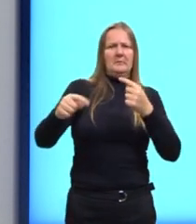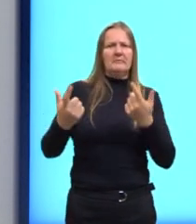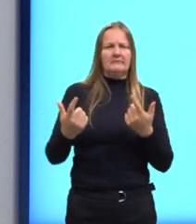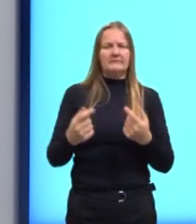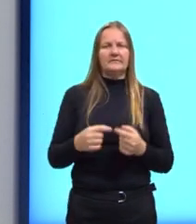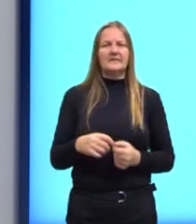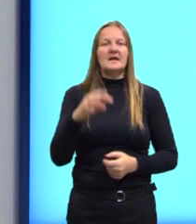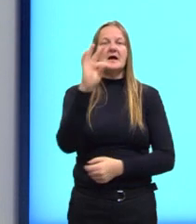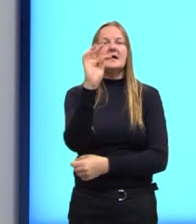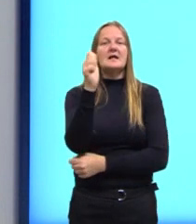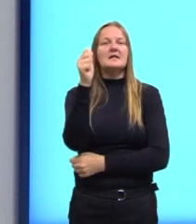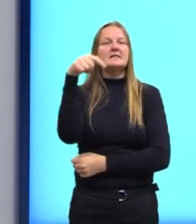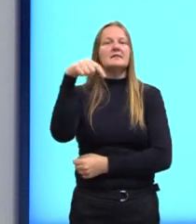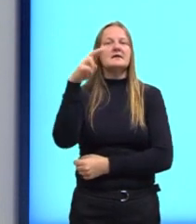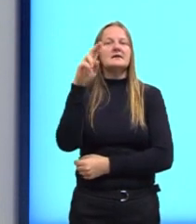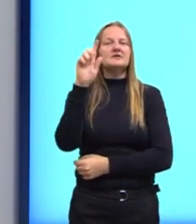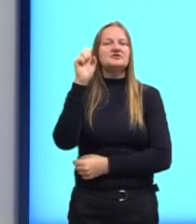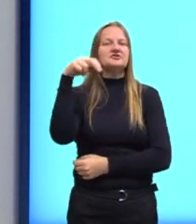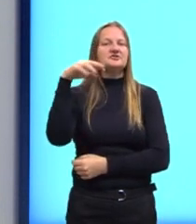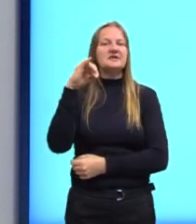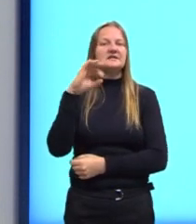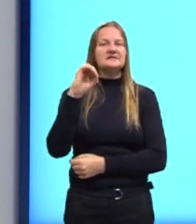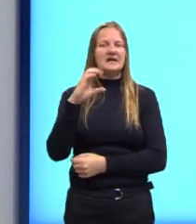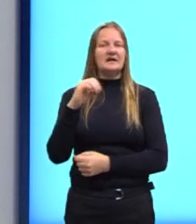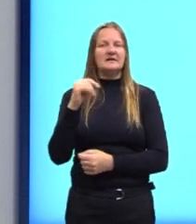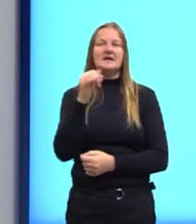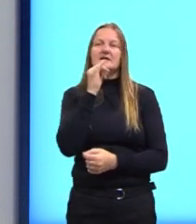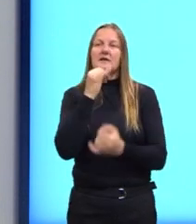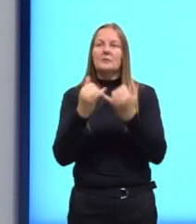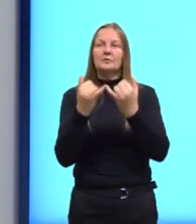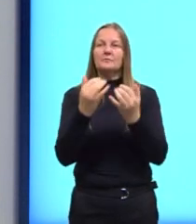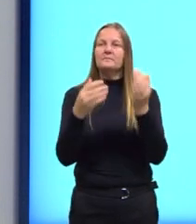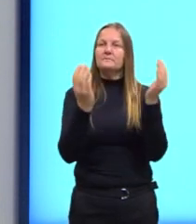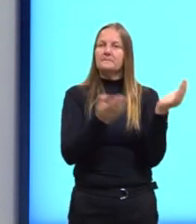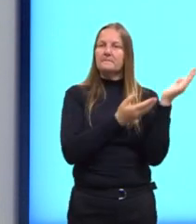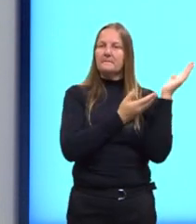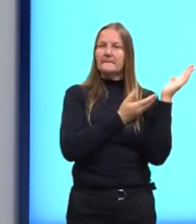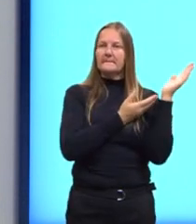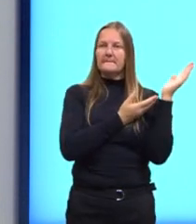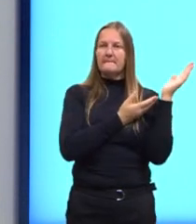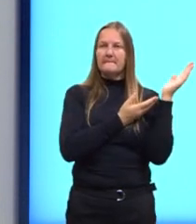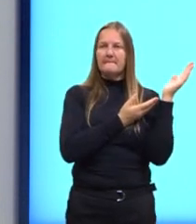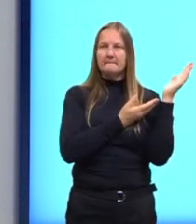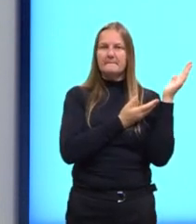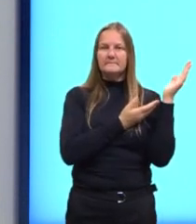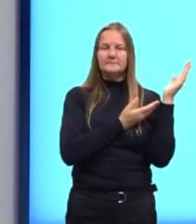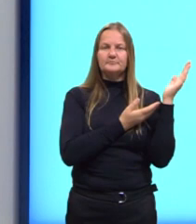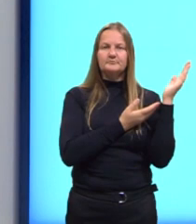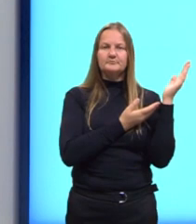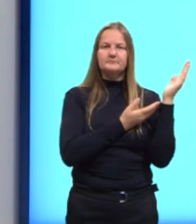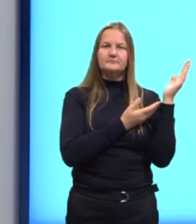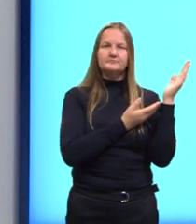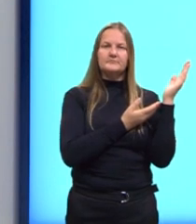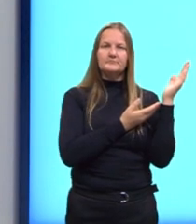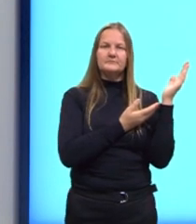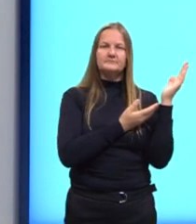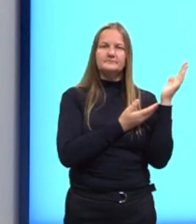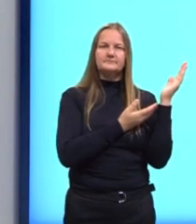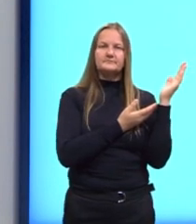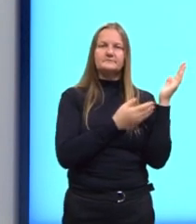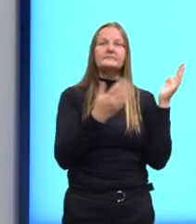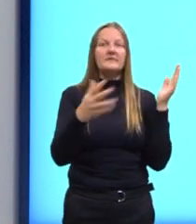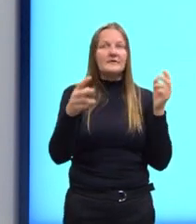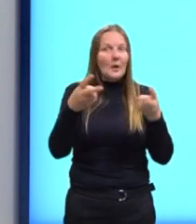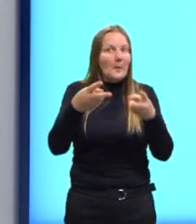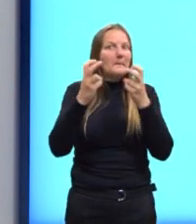tangenciar o assunto? Aqui eu coloquei alguns exemplos desses ditos populares que a gente tanto escuta por